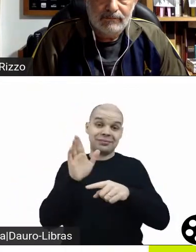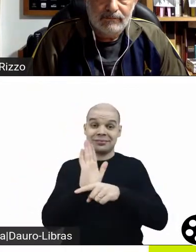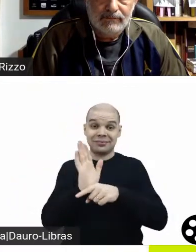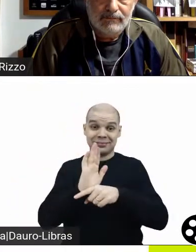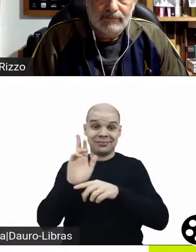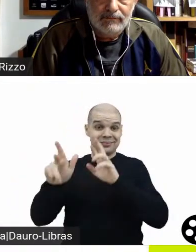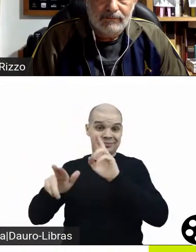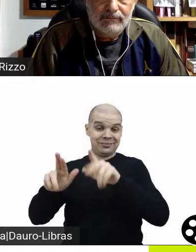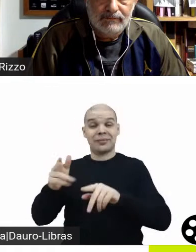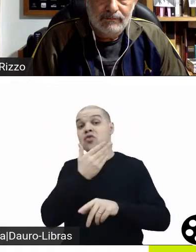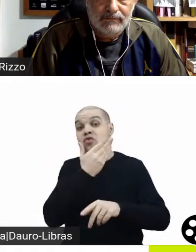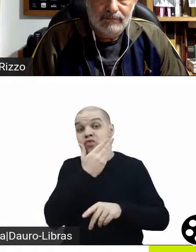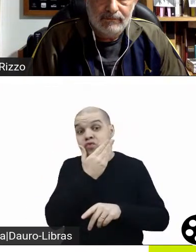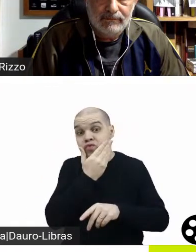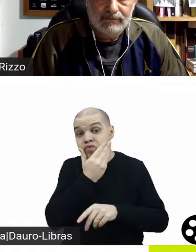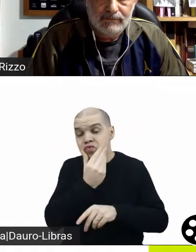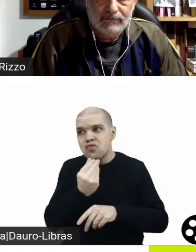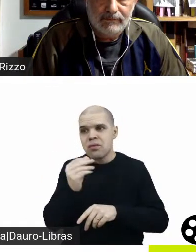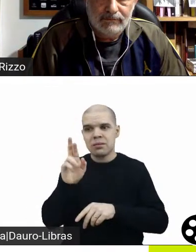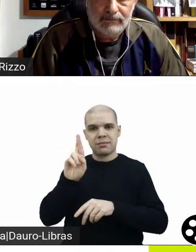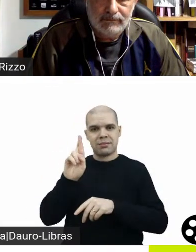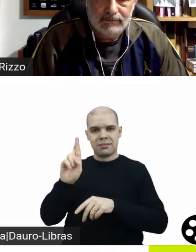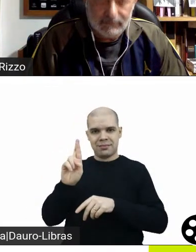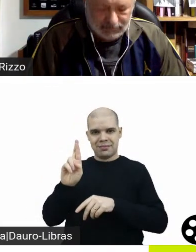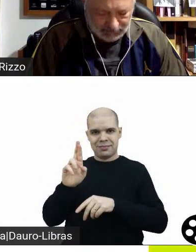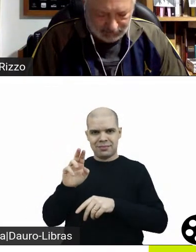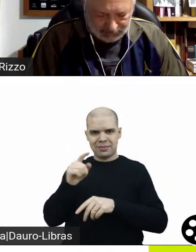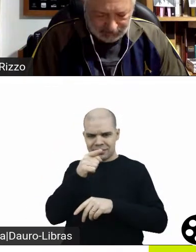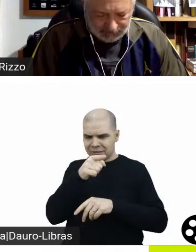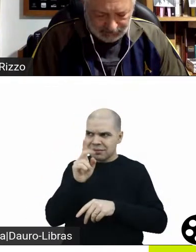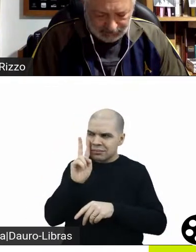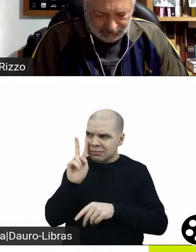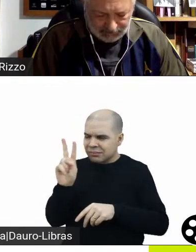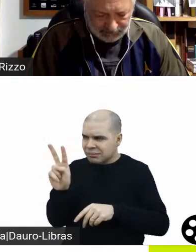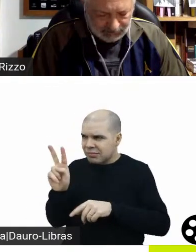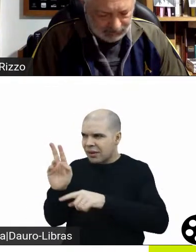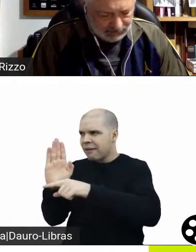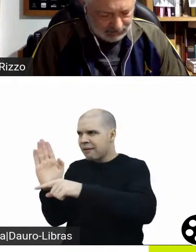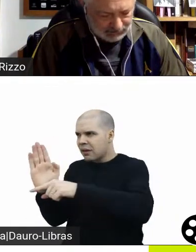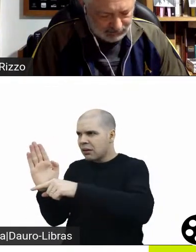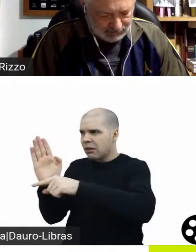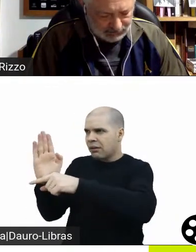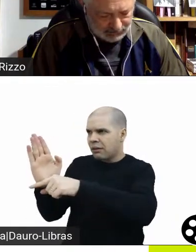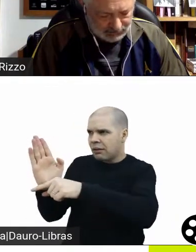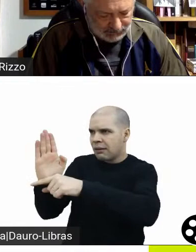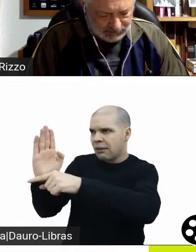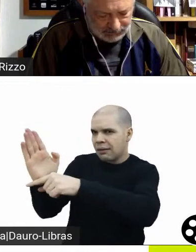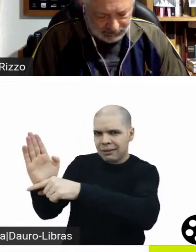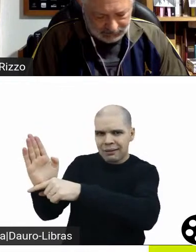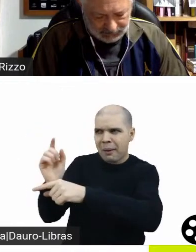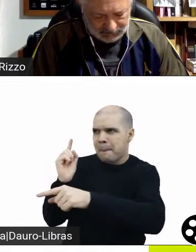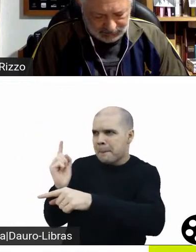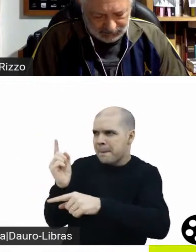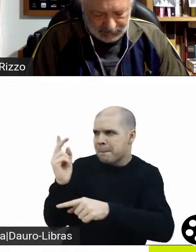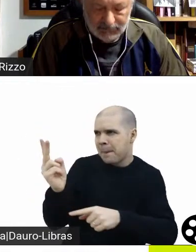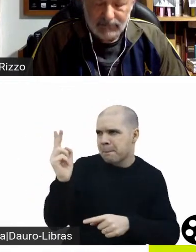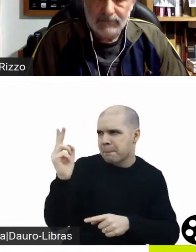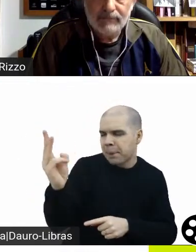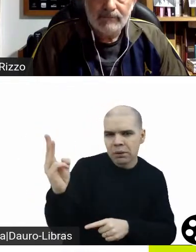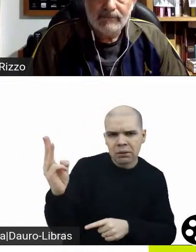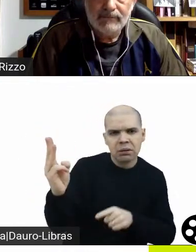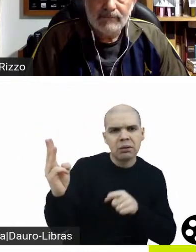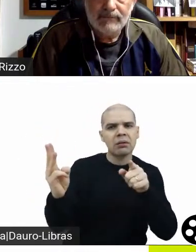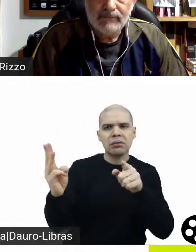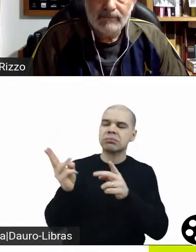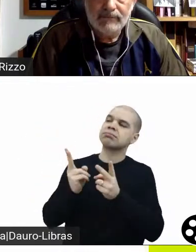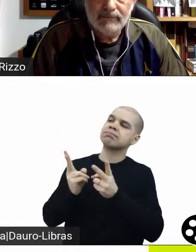comprar. Nesses três filmes você tem o PJ Hogan livre porque ele consegue trabalhar de uma forma bem interessante dentro